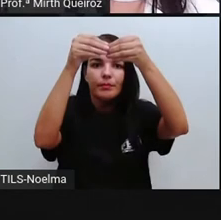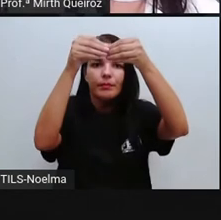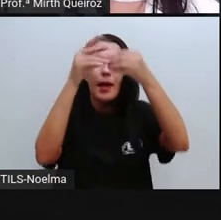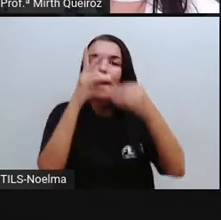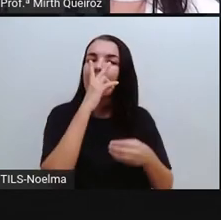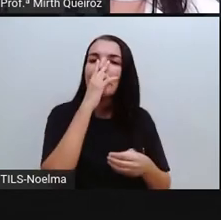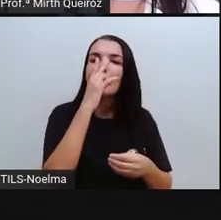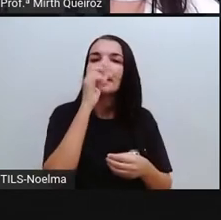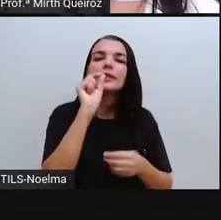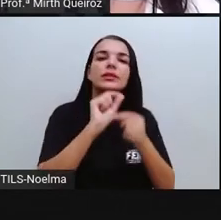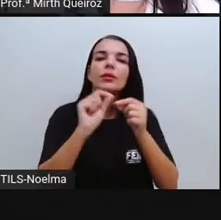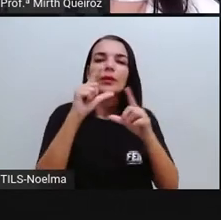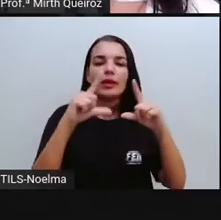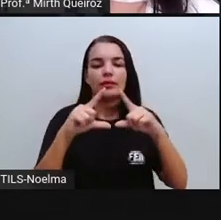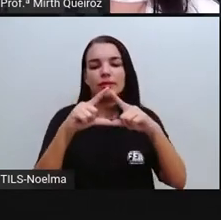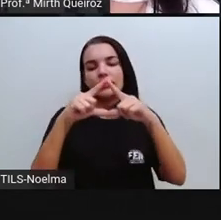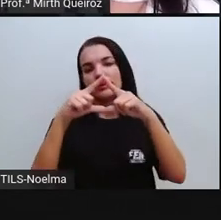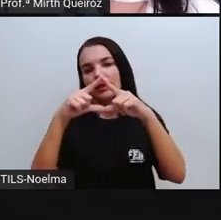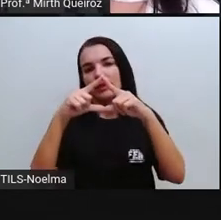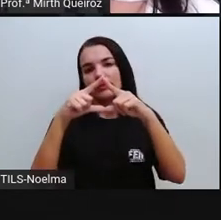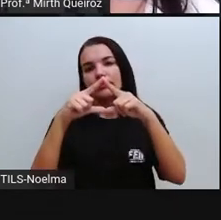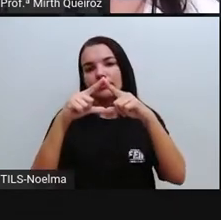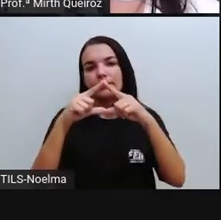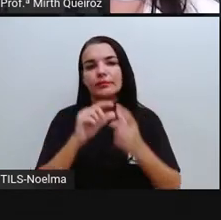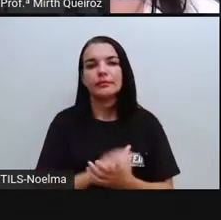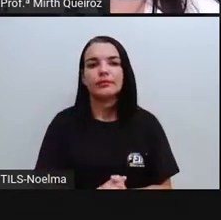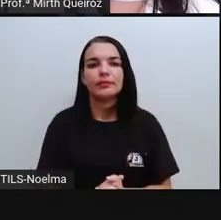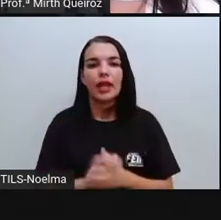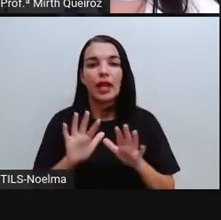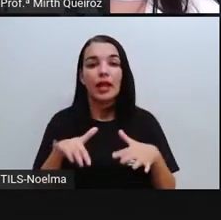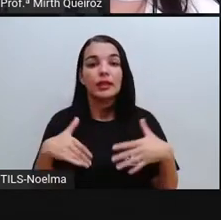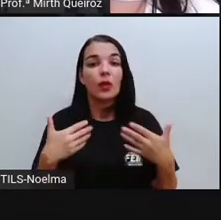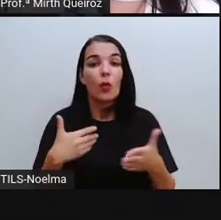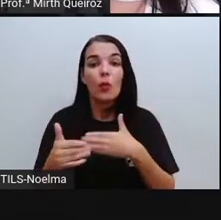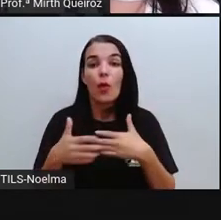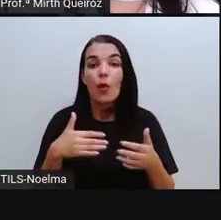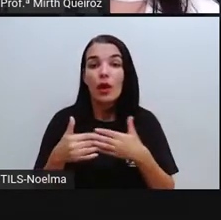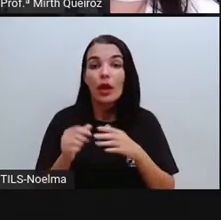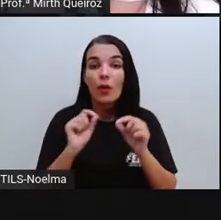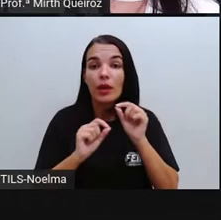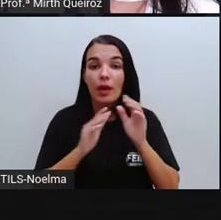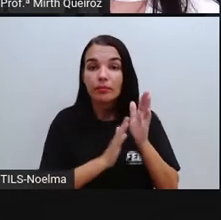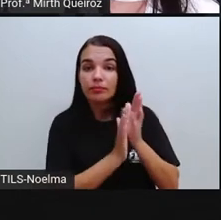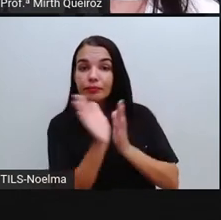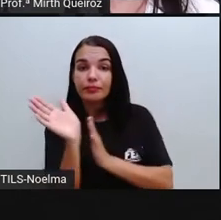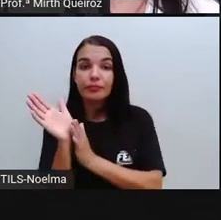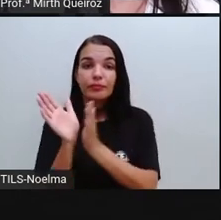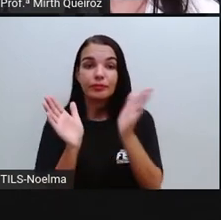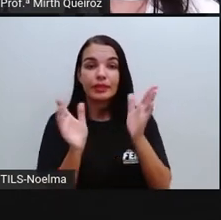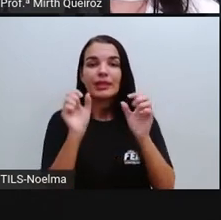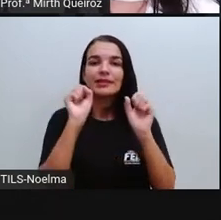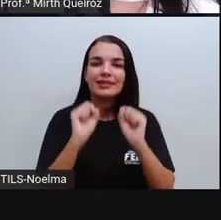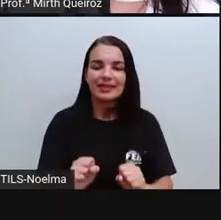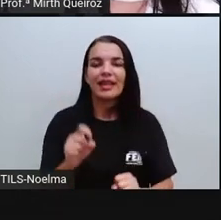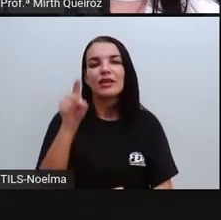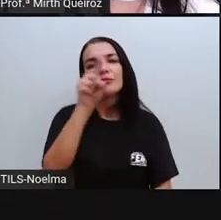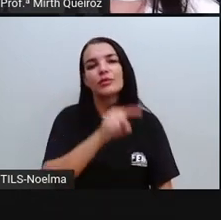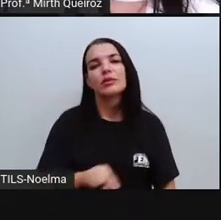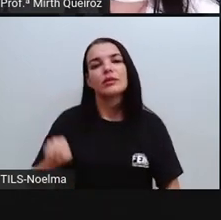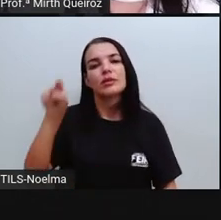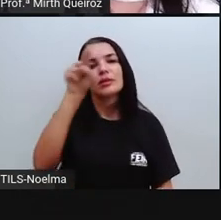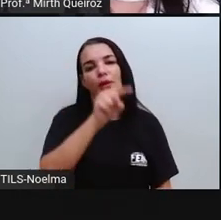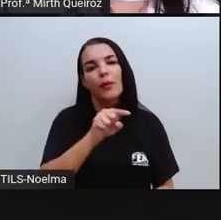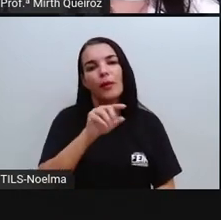finalizar em uma vérte, certo? Qualquer seção transversal do cone é um círculo e